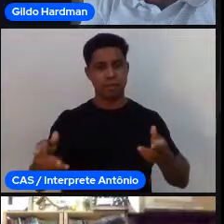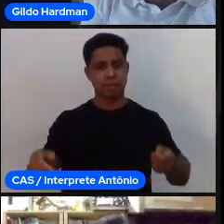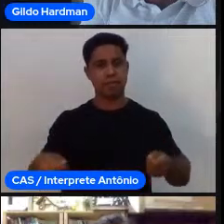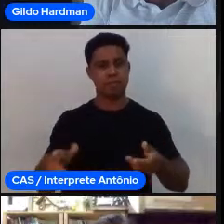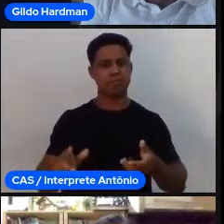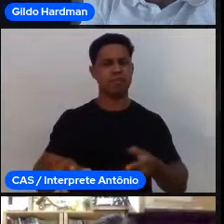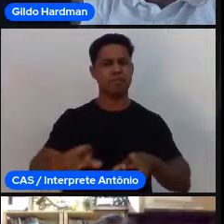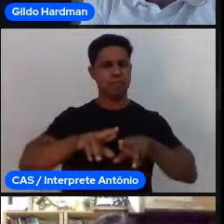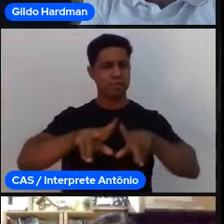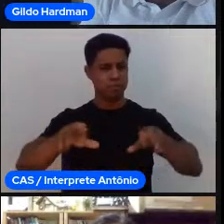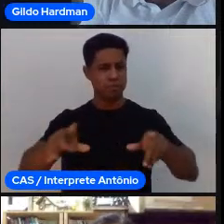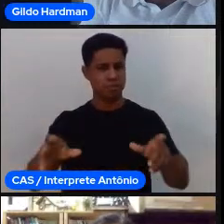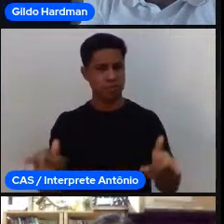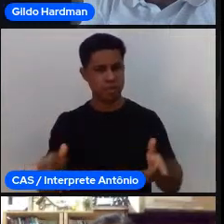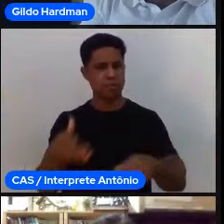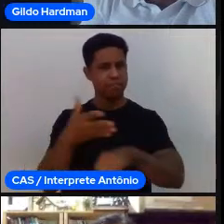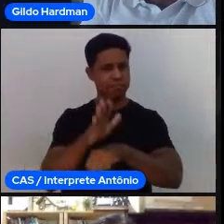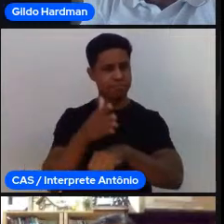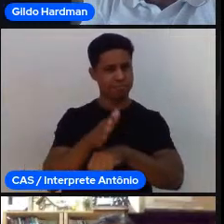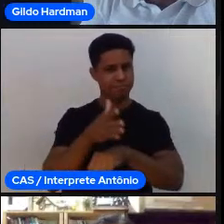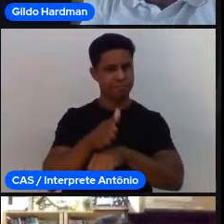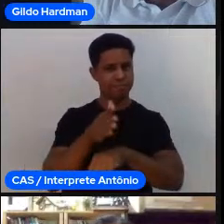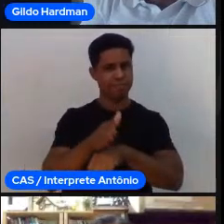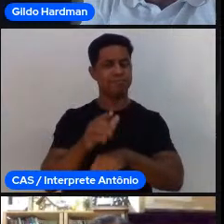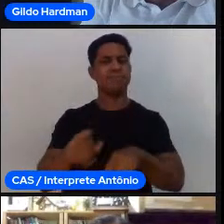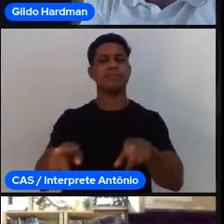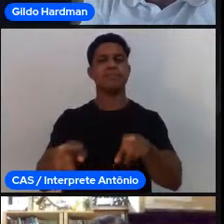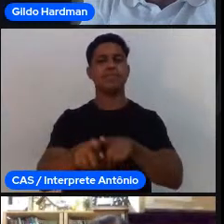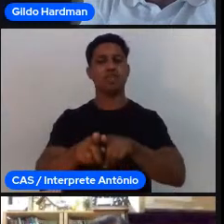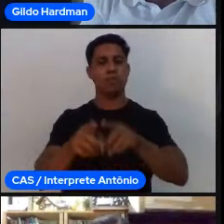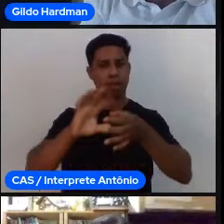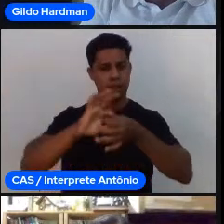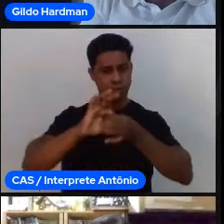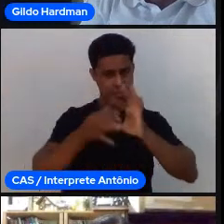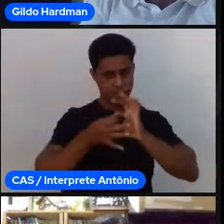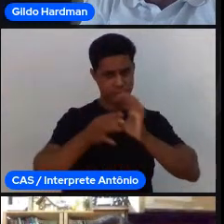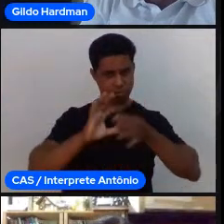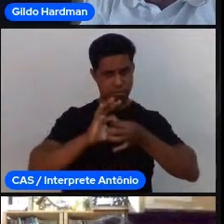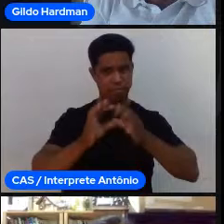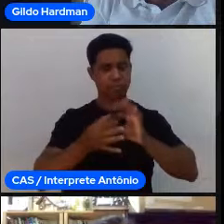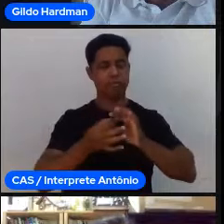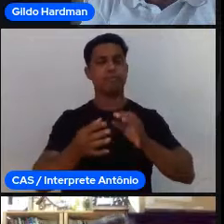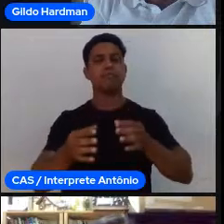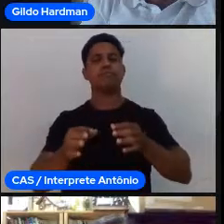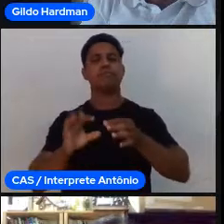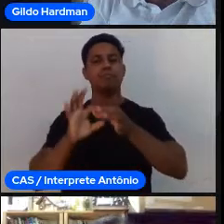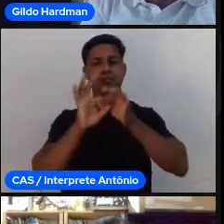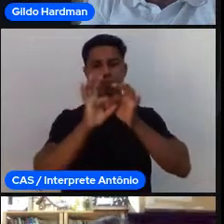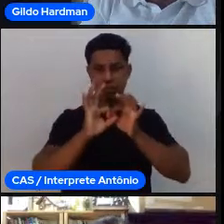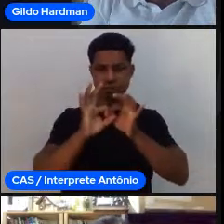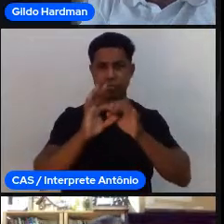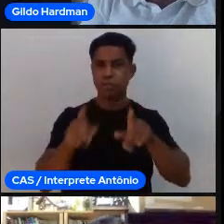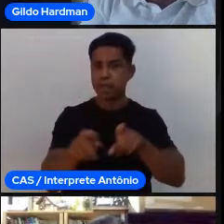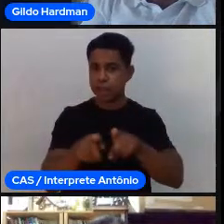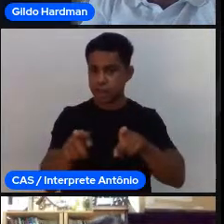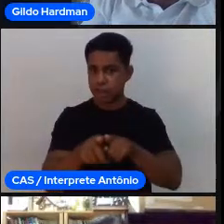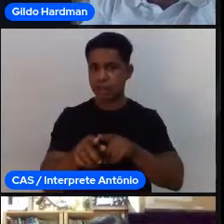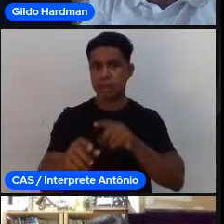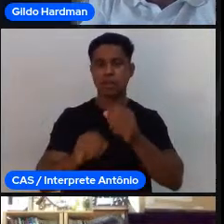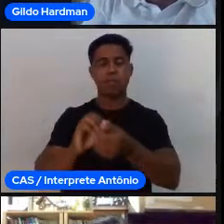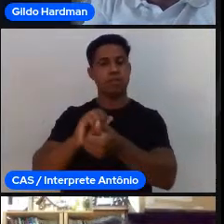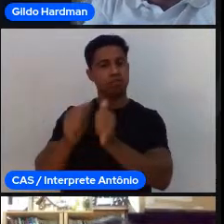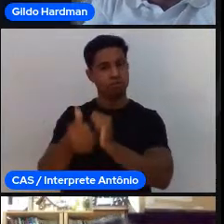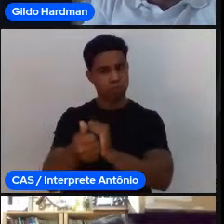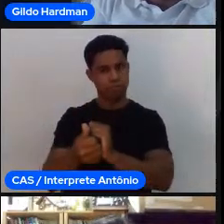tratado de treinador ou treinadora quem atua com o esporte fora da escola, incluindo o esporte de participação, incluindo quem está nas